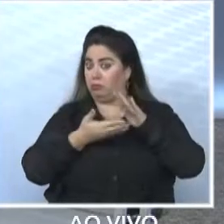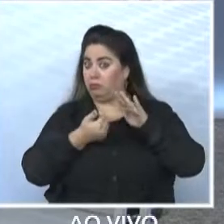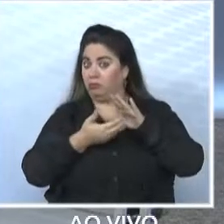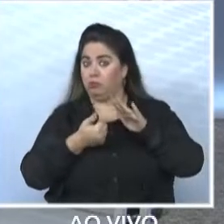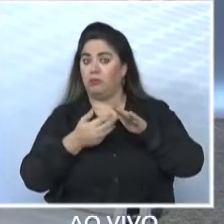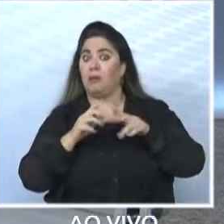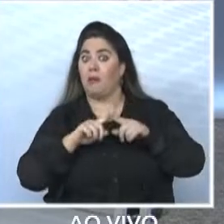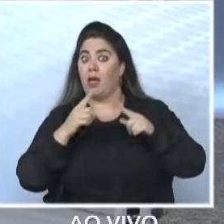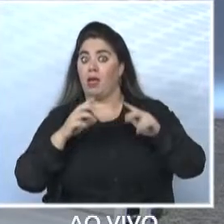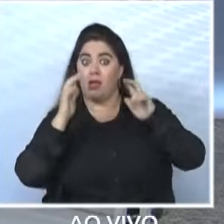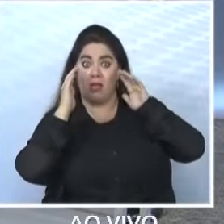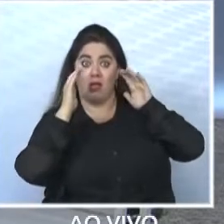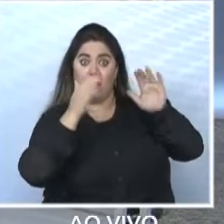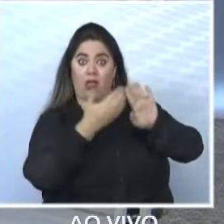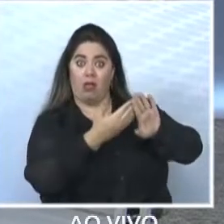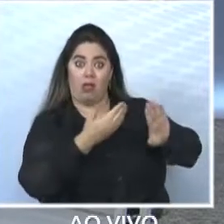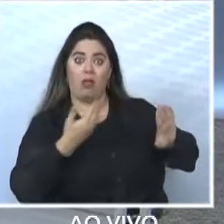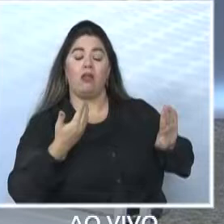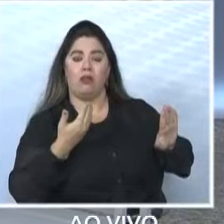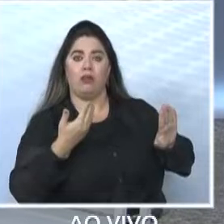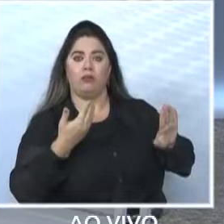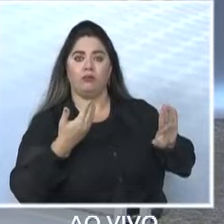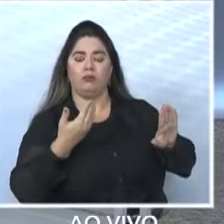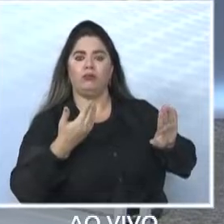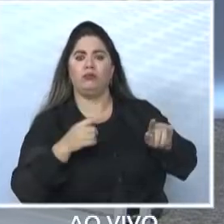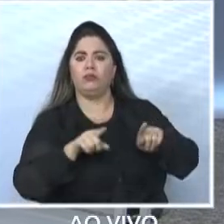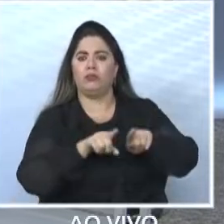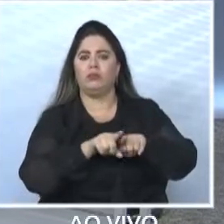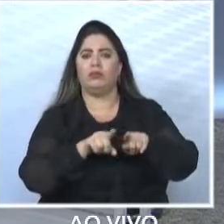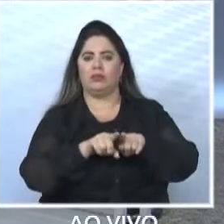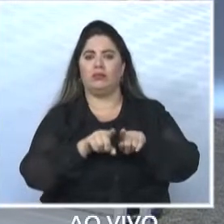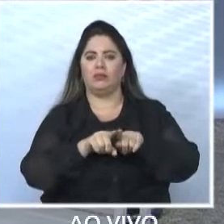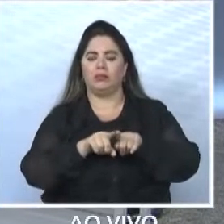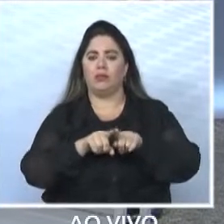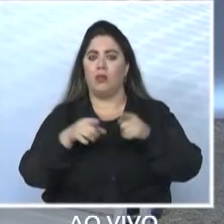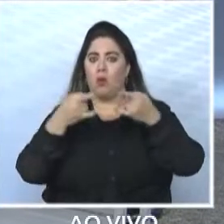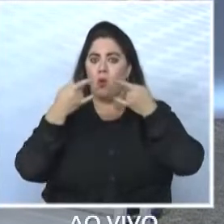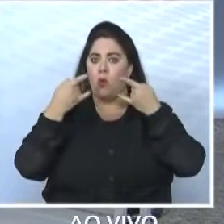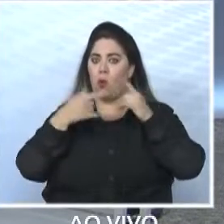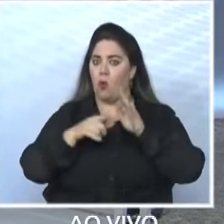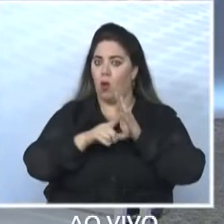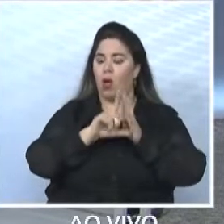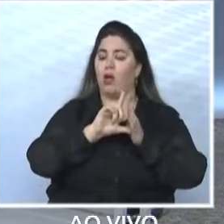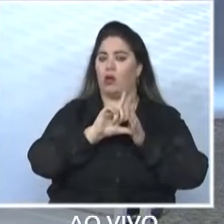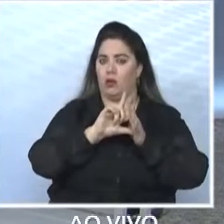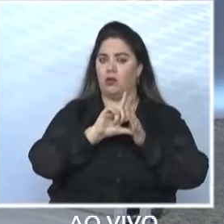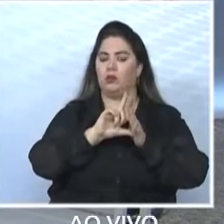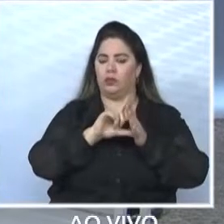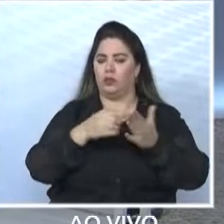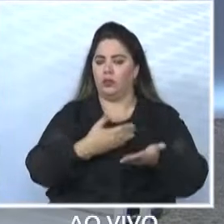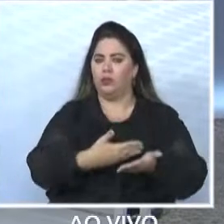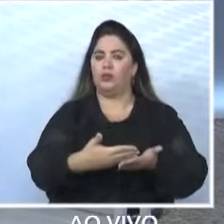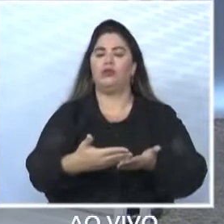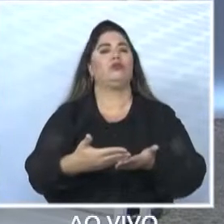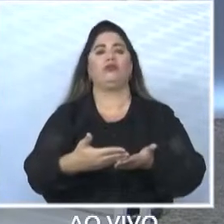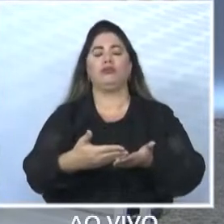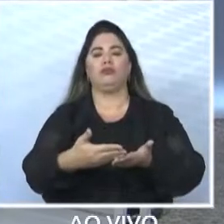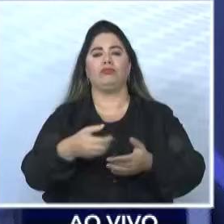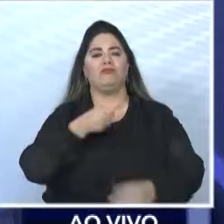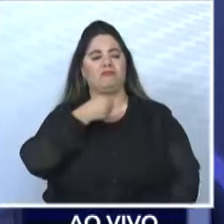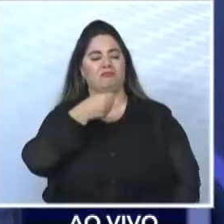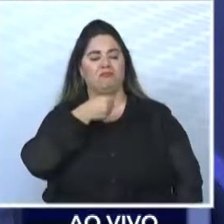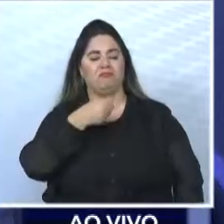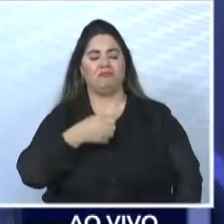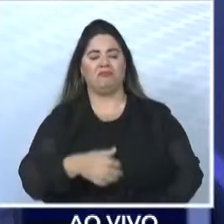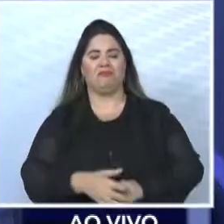o distanciamento recomendado e, claro, estávamos usando máscara até minutos antes do começo dessa entrevista. Vale dizer